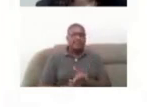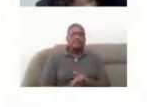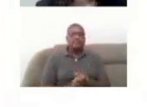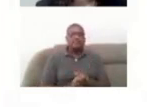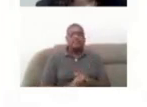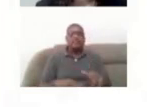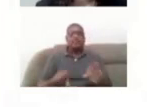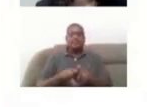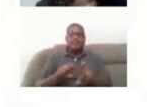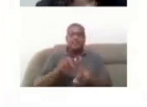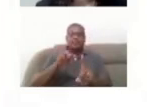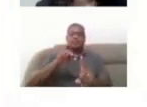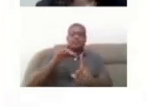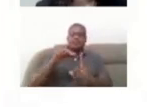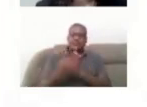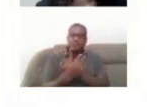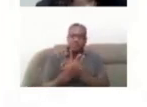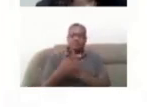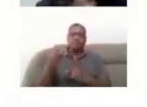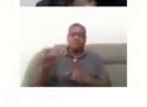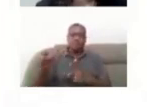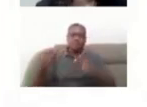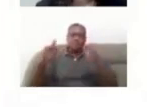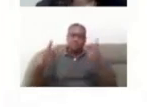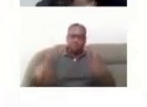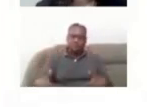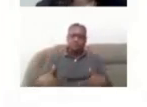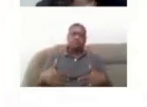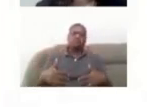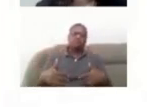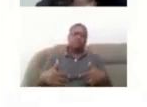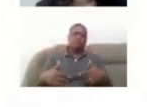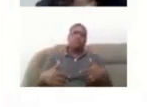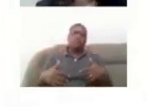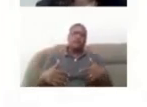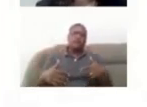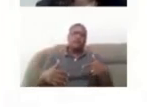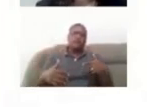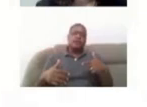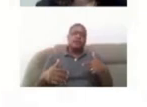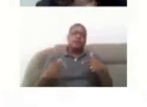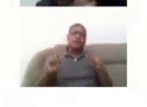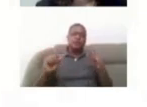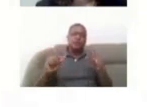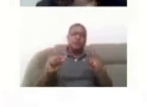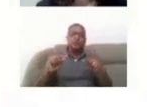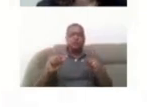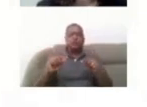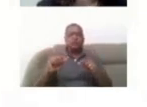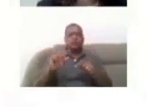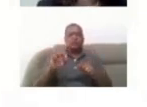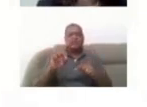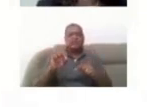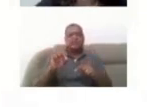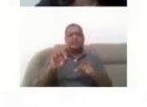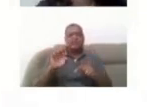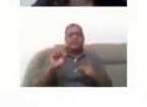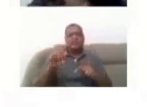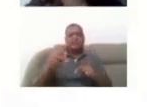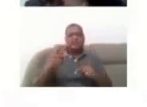perspectiva que você colocou também, eu também tomei por base do desenho universal da aprendizagem.